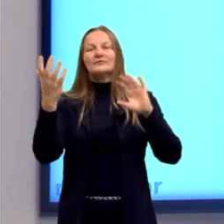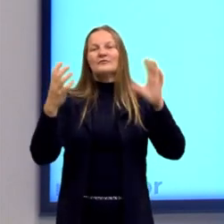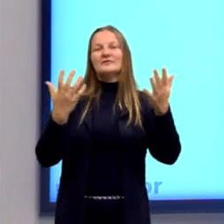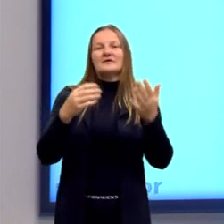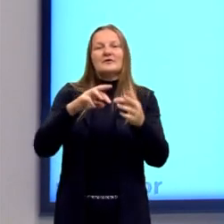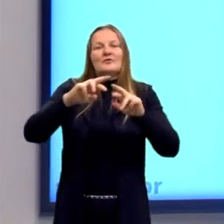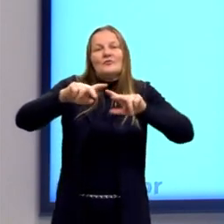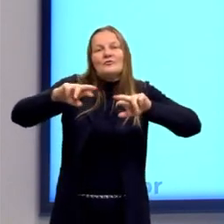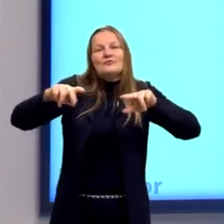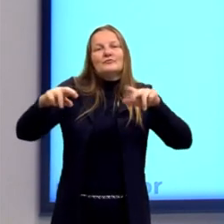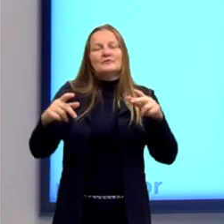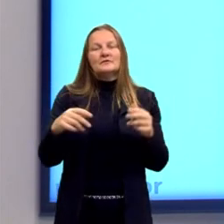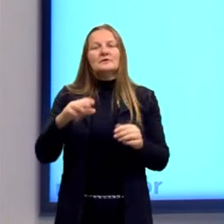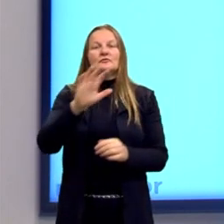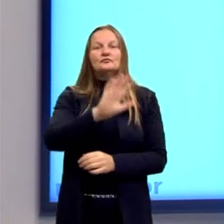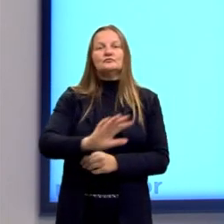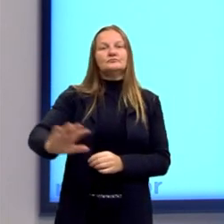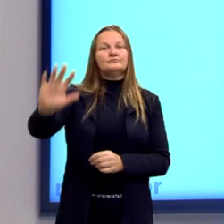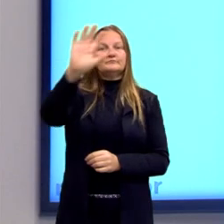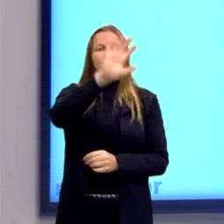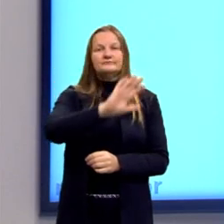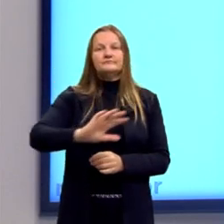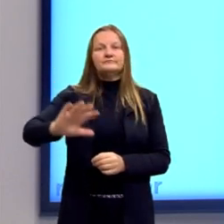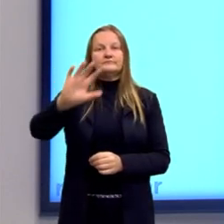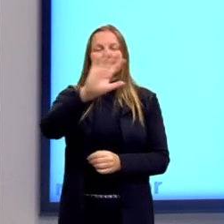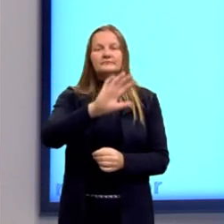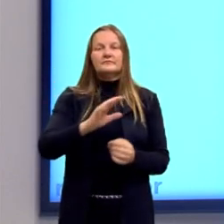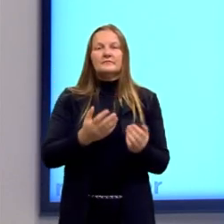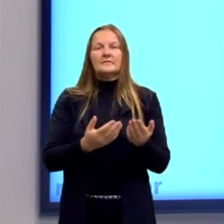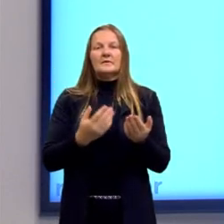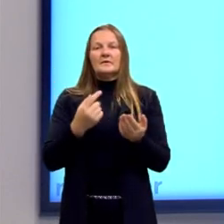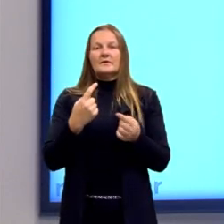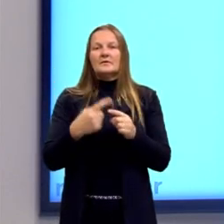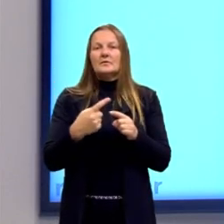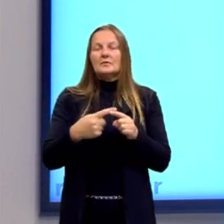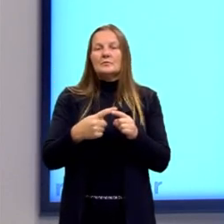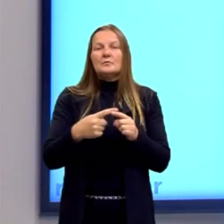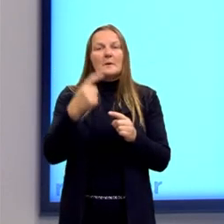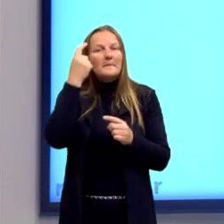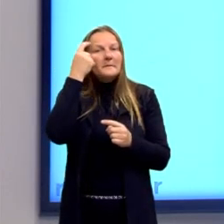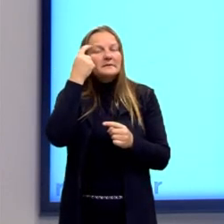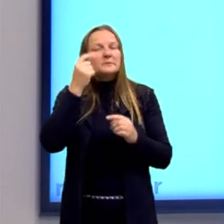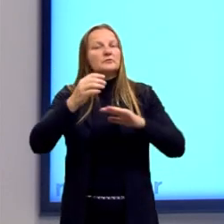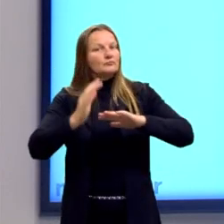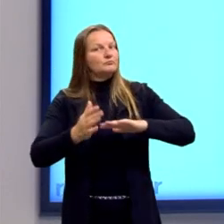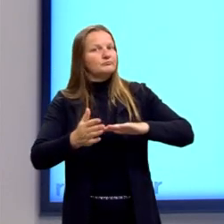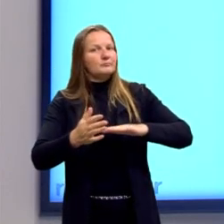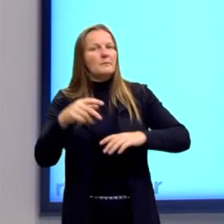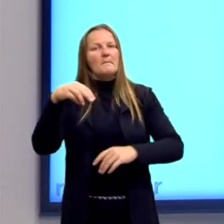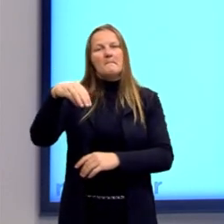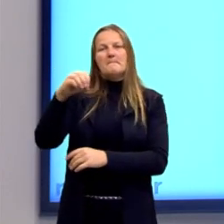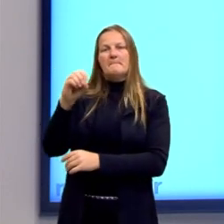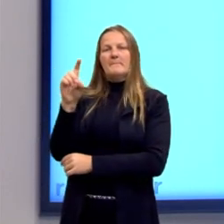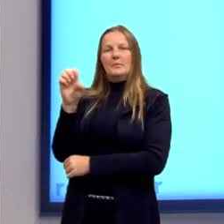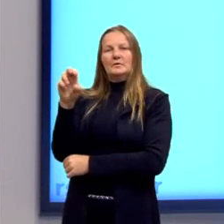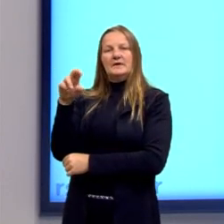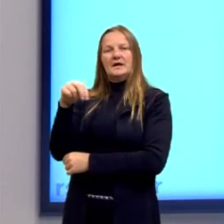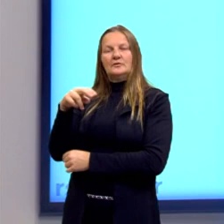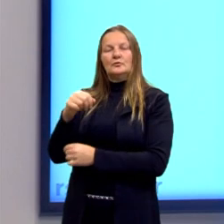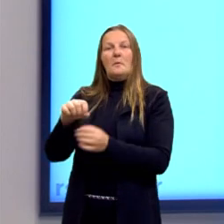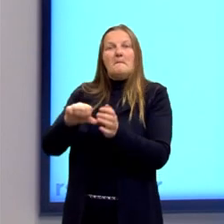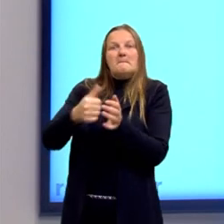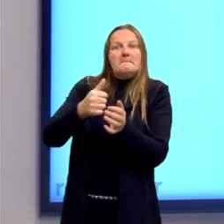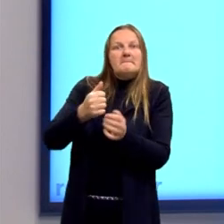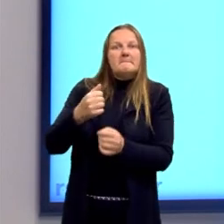Mas esse panorama todo aqui é o panorama do pensamento moderno, do racionalismo.